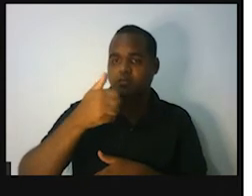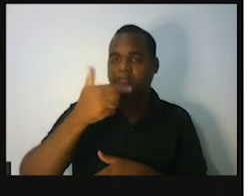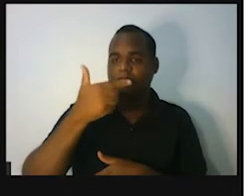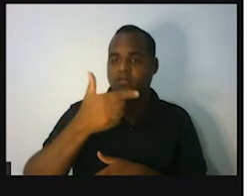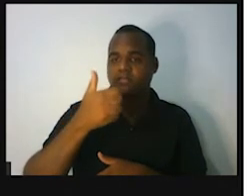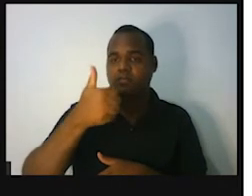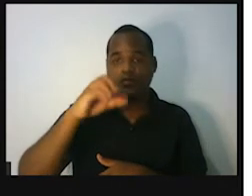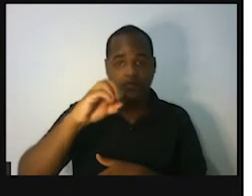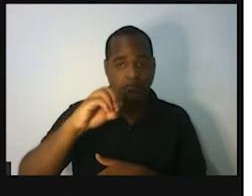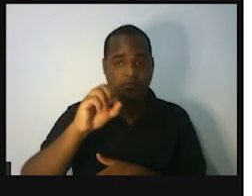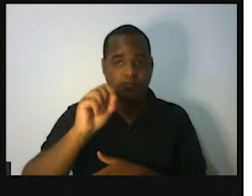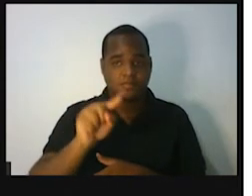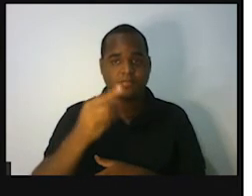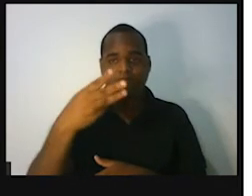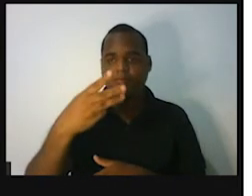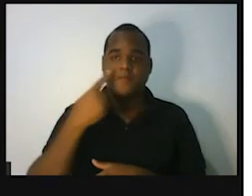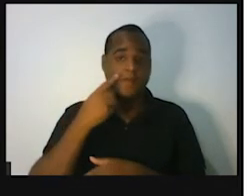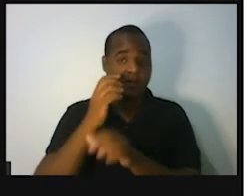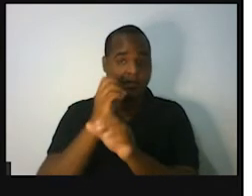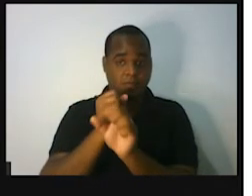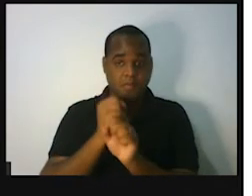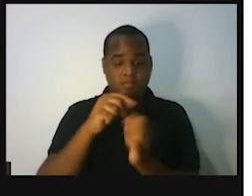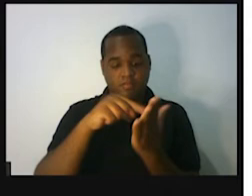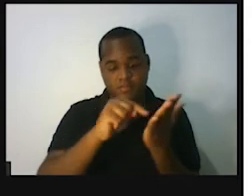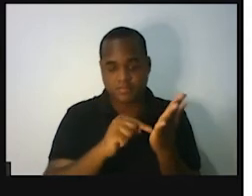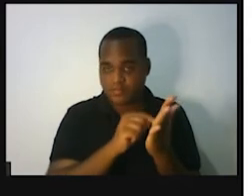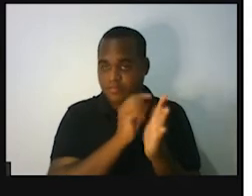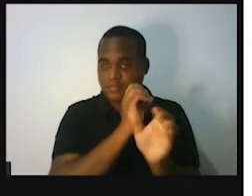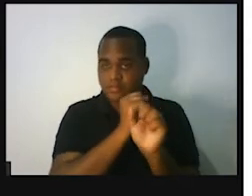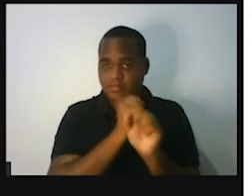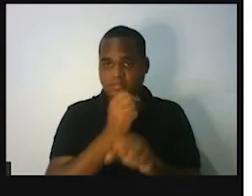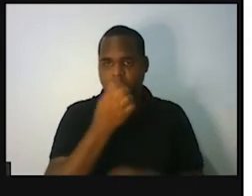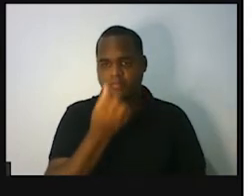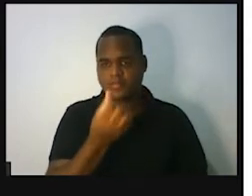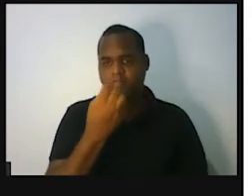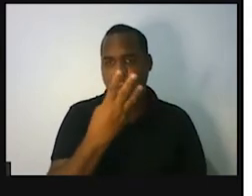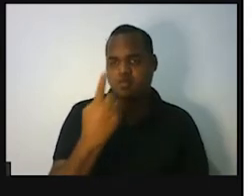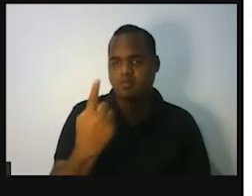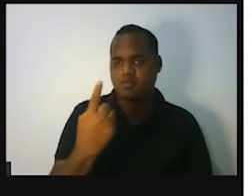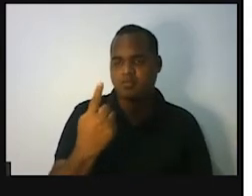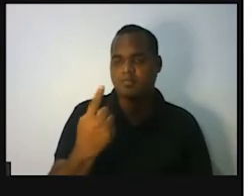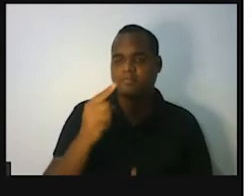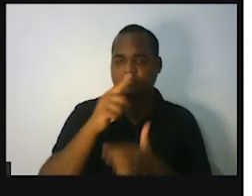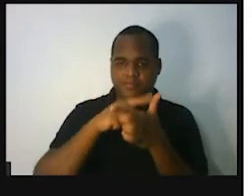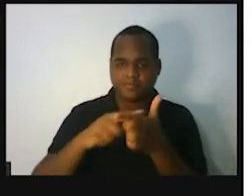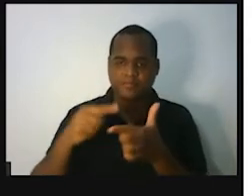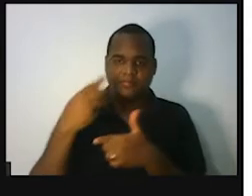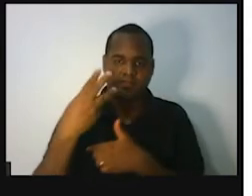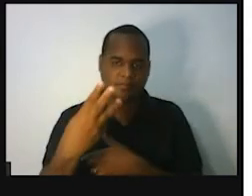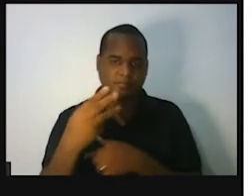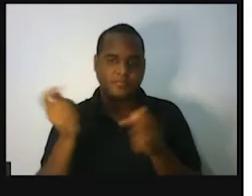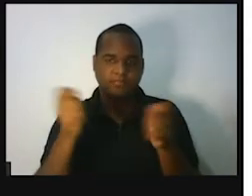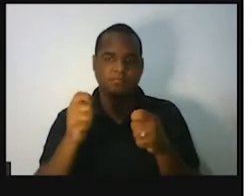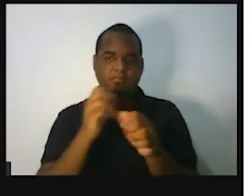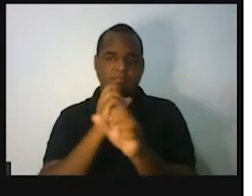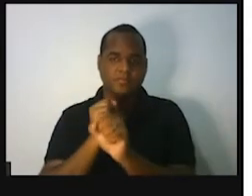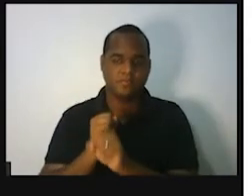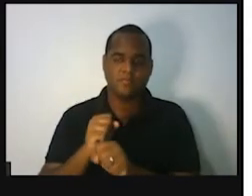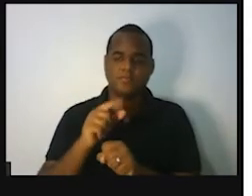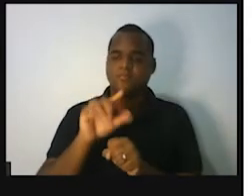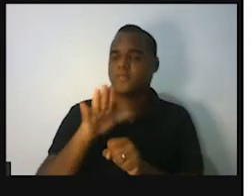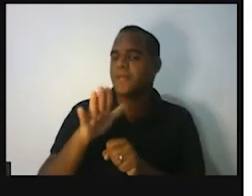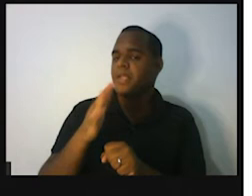Você pode estar fazendo essa continha na sua calculadora. 631 dividido por 3, a gente vai ter um resultado